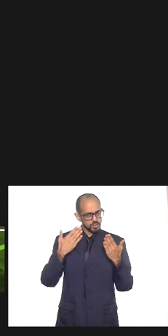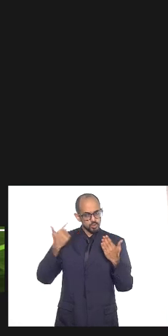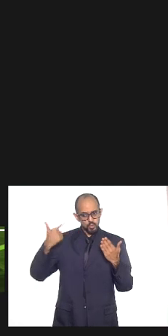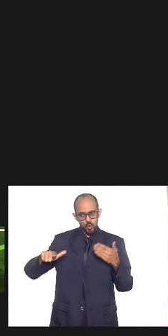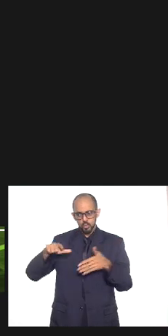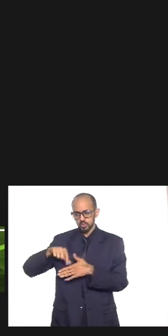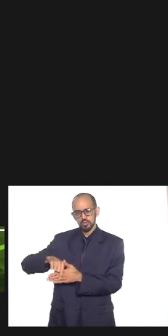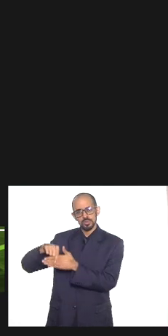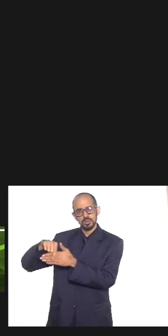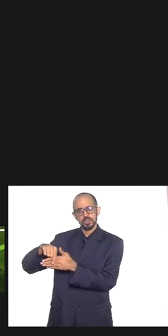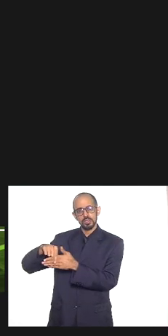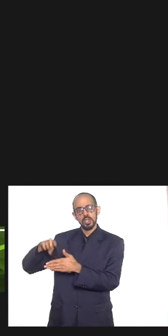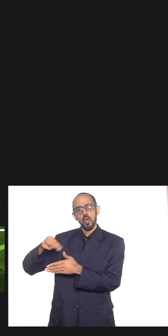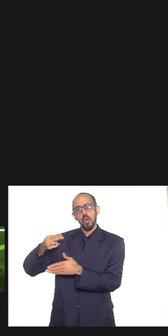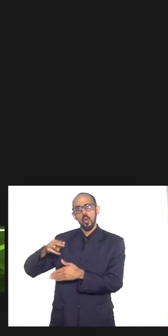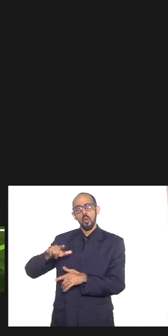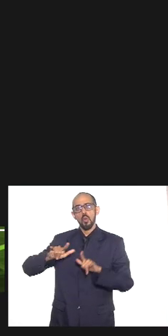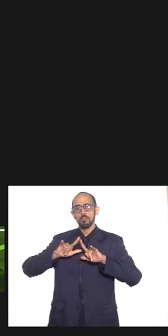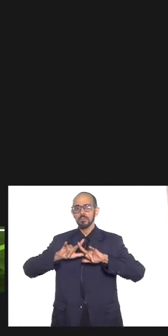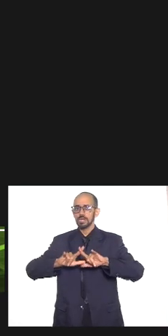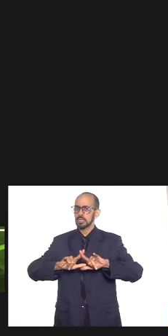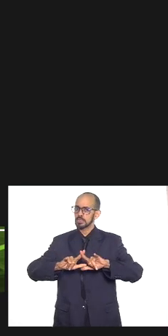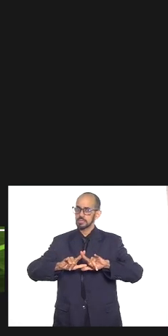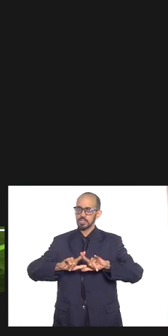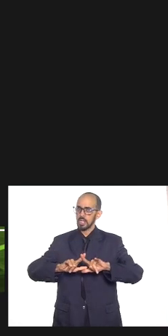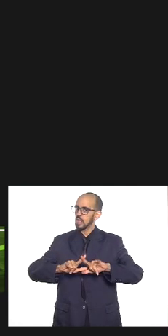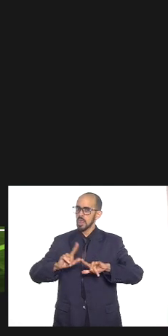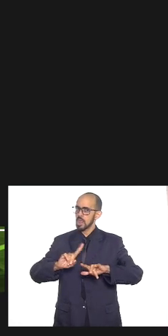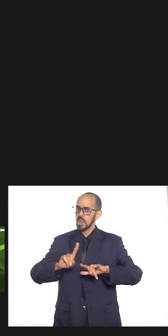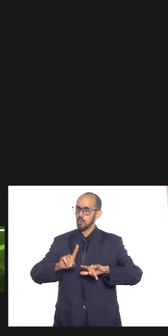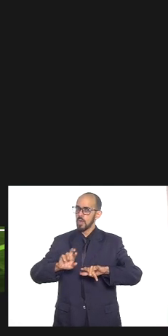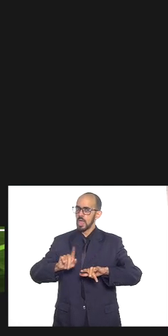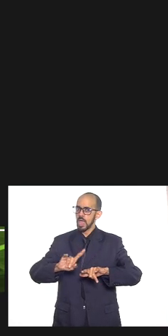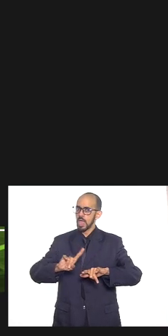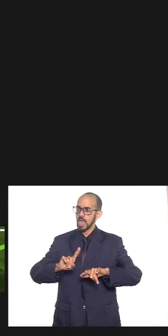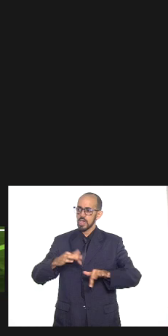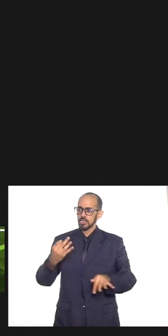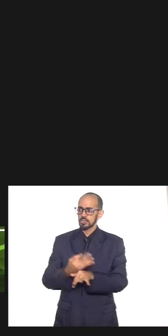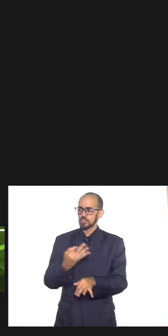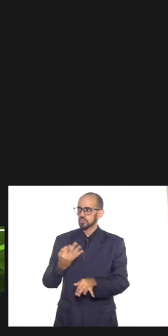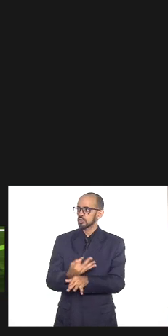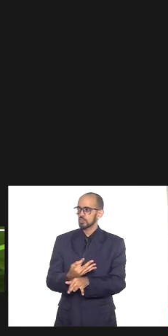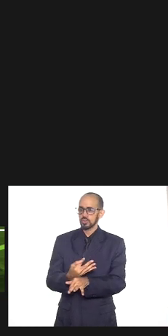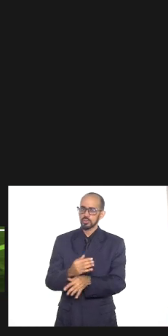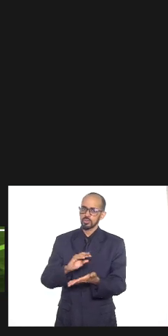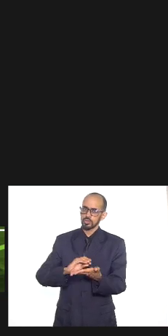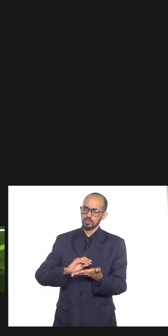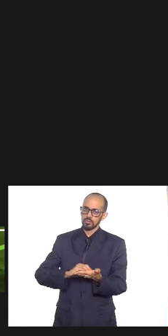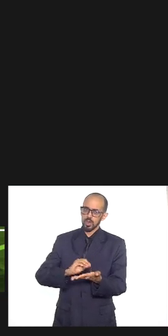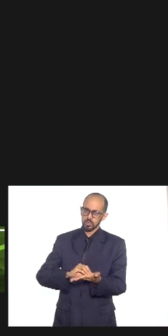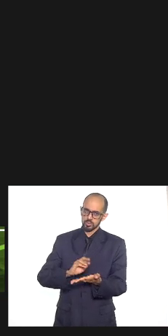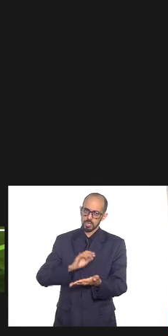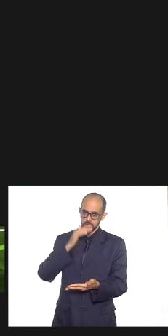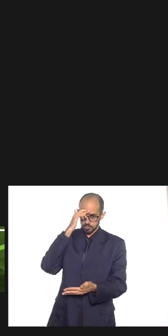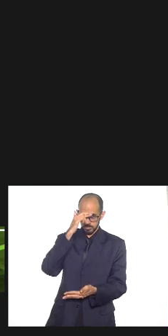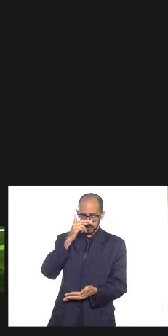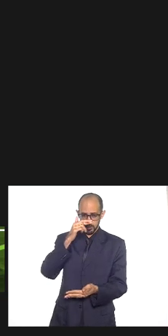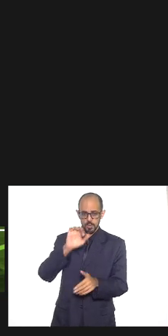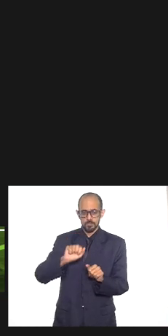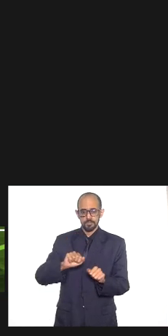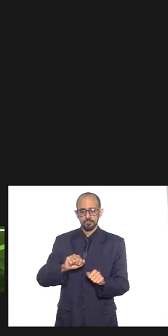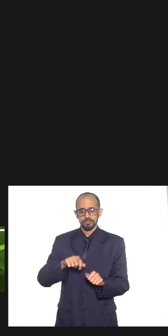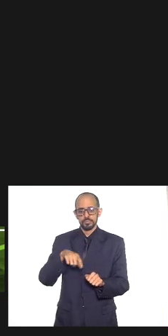ou milícias eles não se confirmaram como ações de intolerância nós tivemos casos que às vezes andam próximo que são questões por exemplo